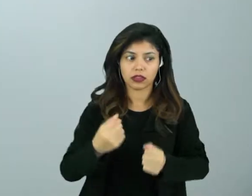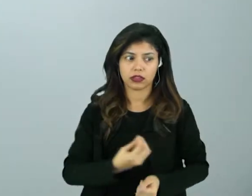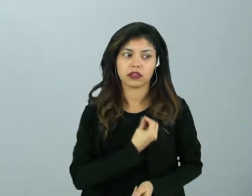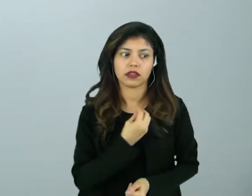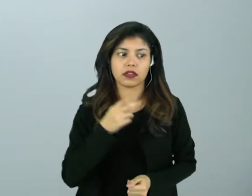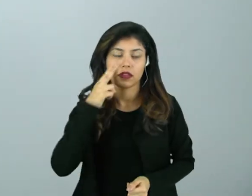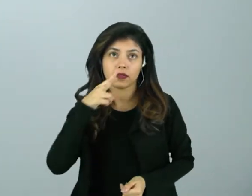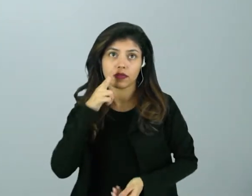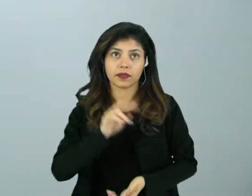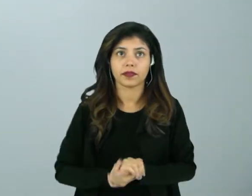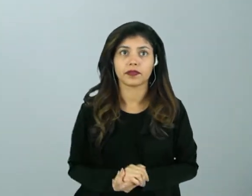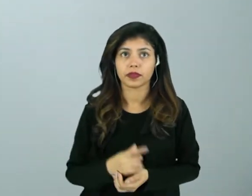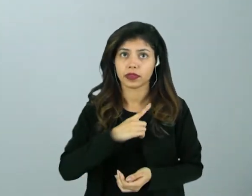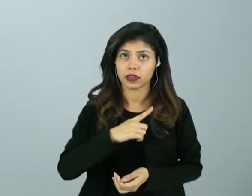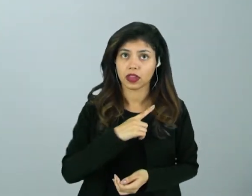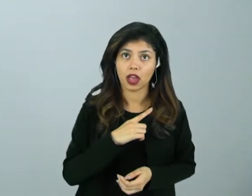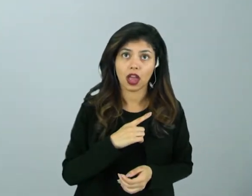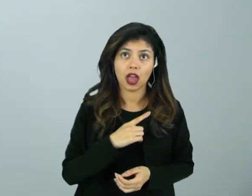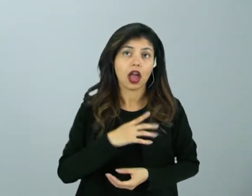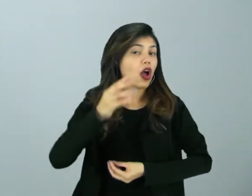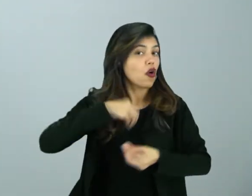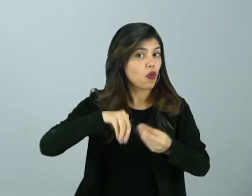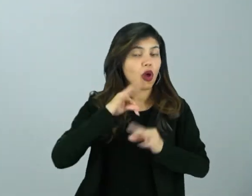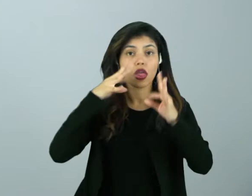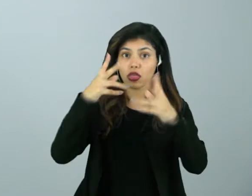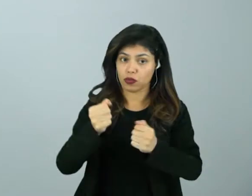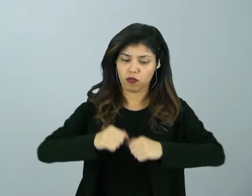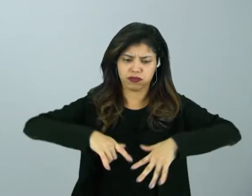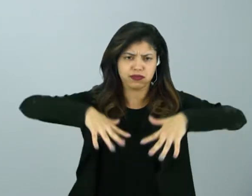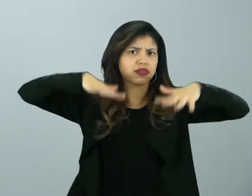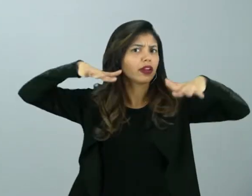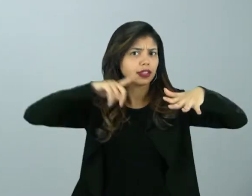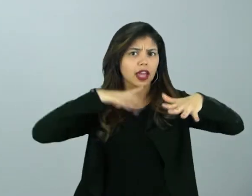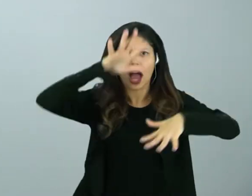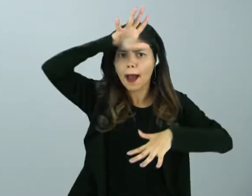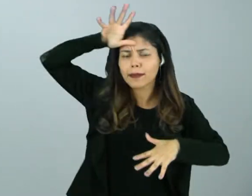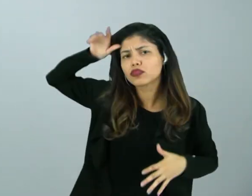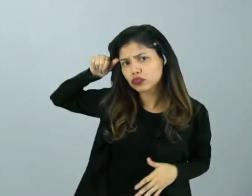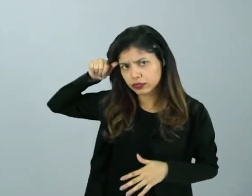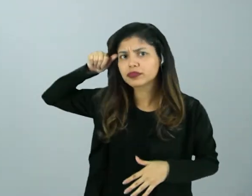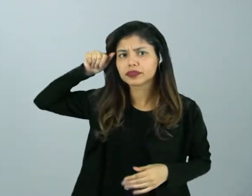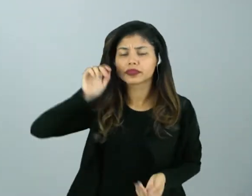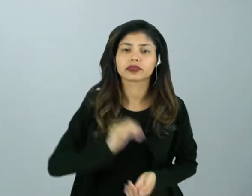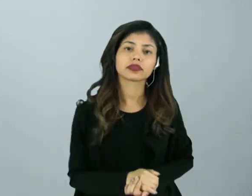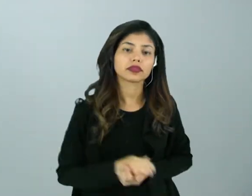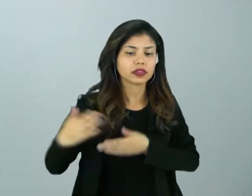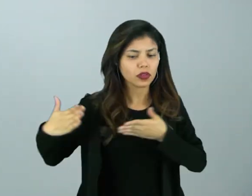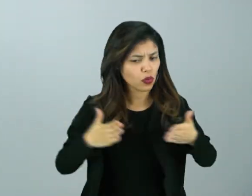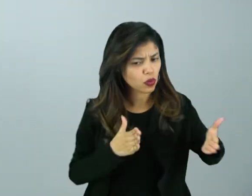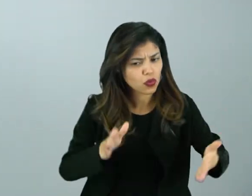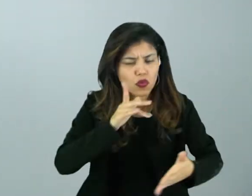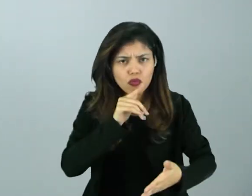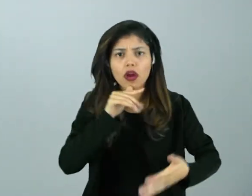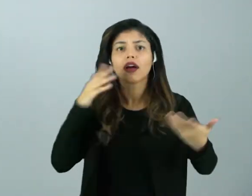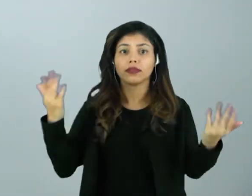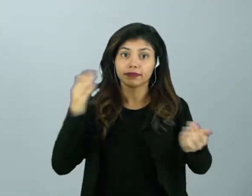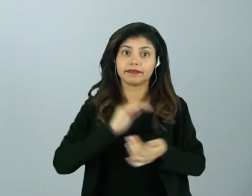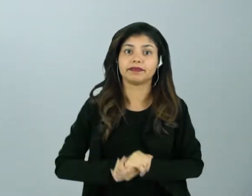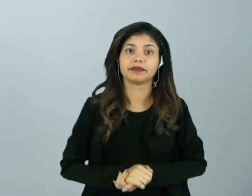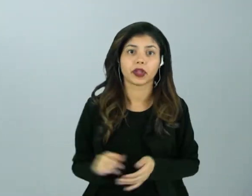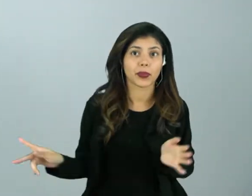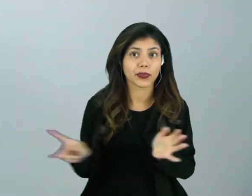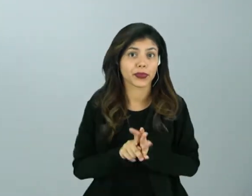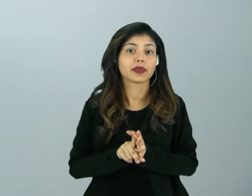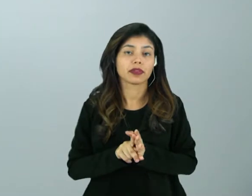com o volume de água desse lugar. Então quando eu penso em Amazônia, eu tenho rios permanentes, quando eu penso